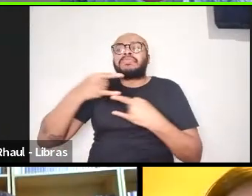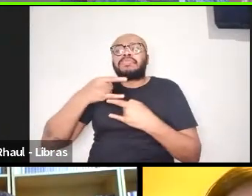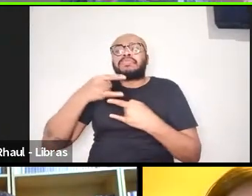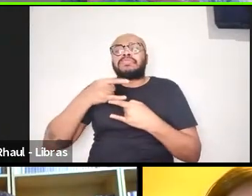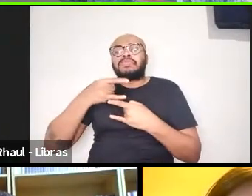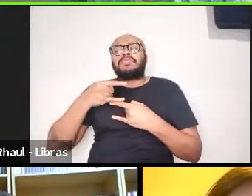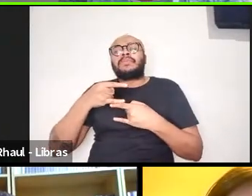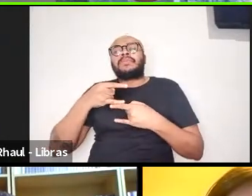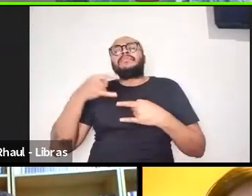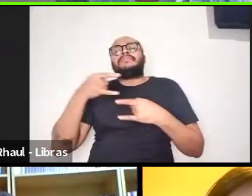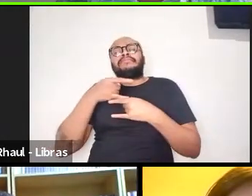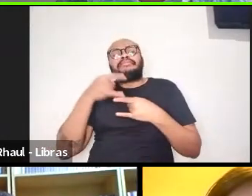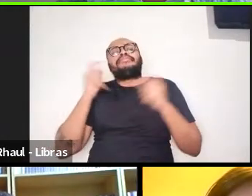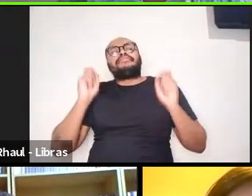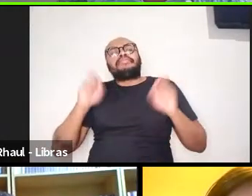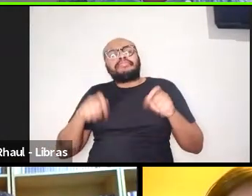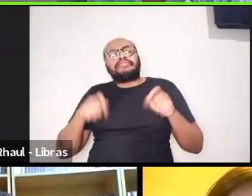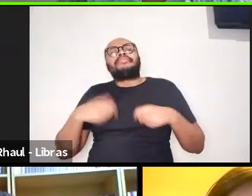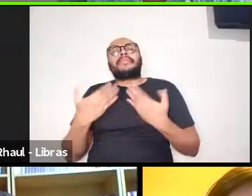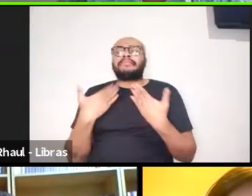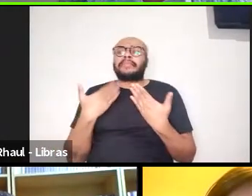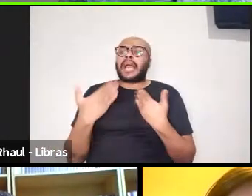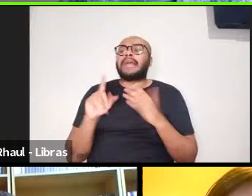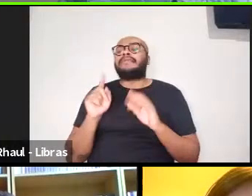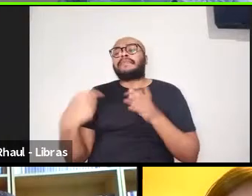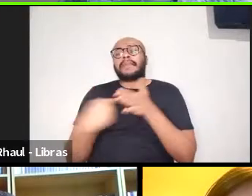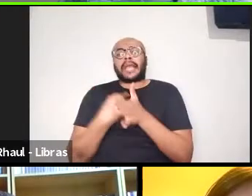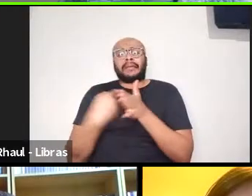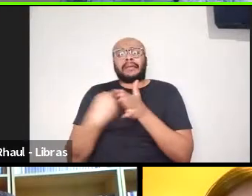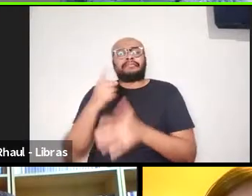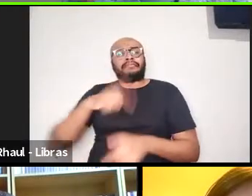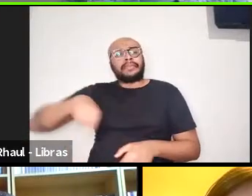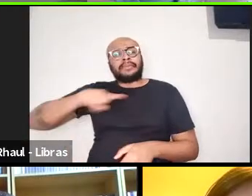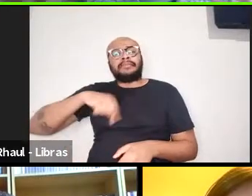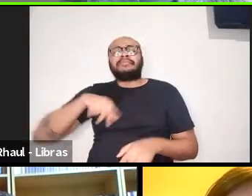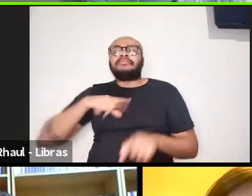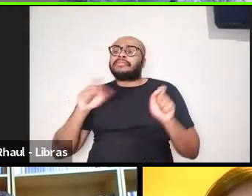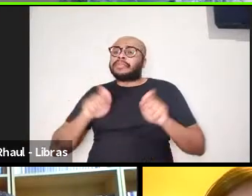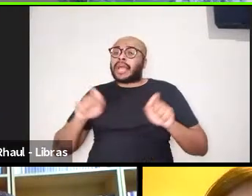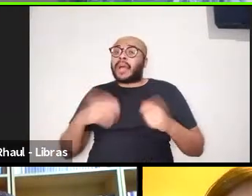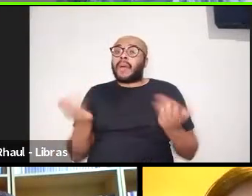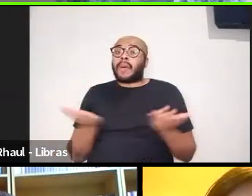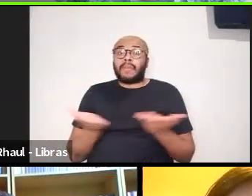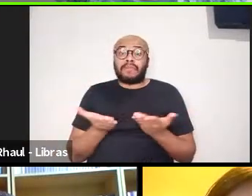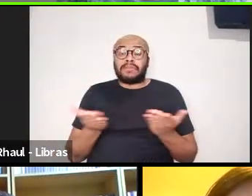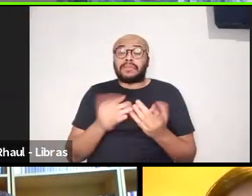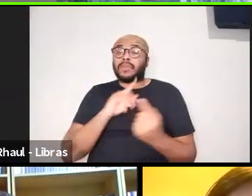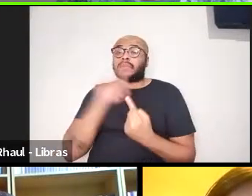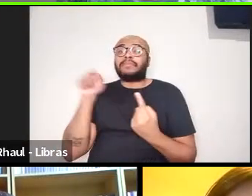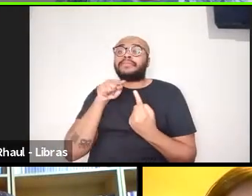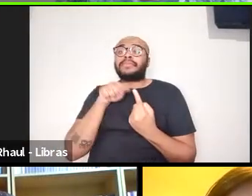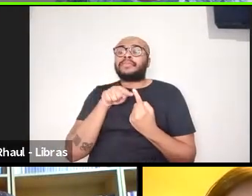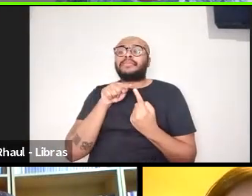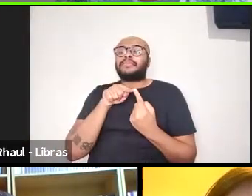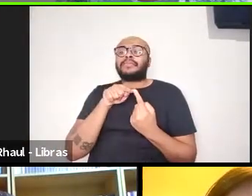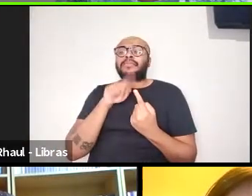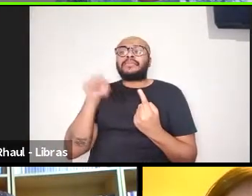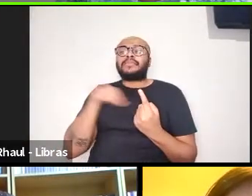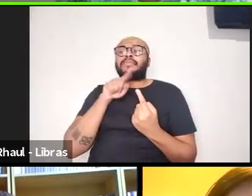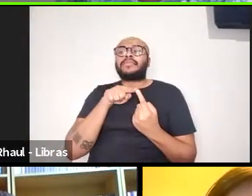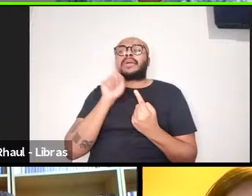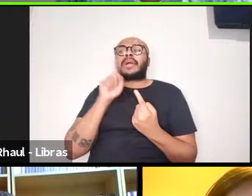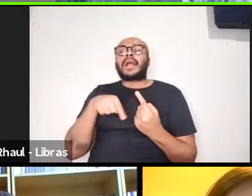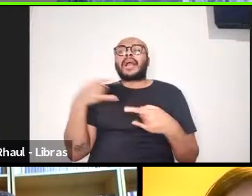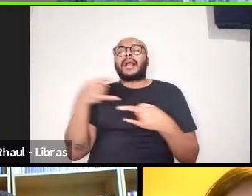ter alguma, alguma possibilidade de perguntas, enfim, é, mas hoje ela tem essa, essa ideia, né, também de ser uma